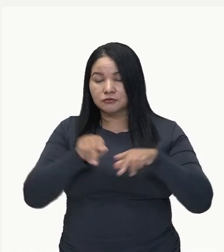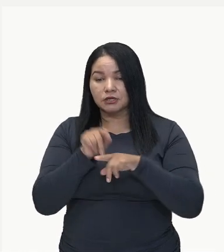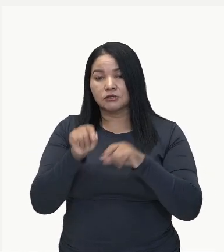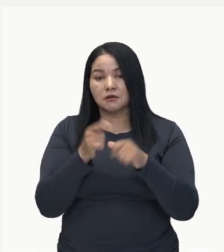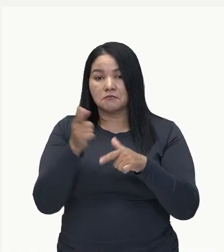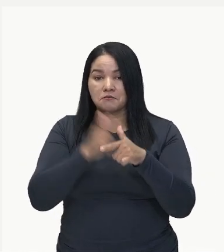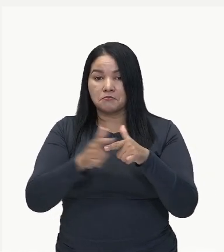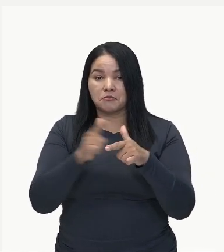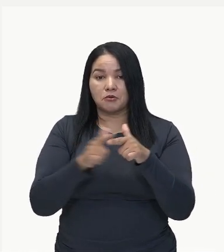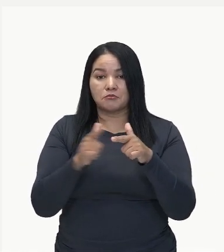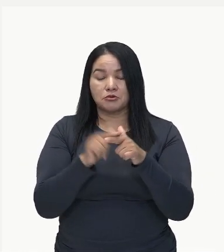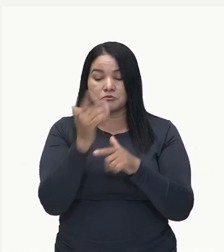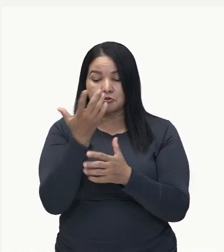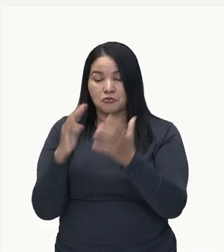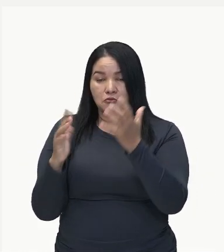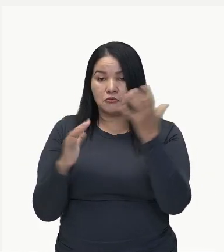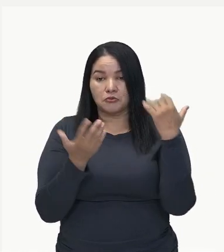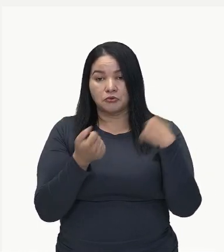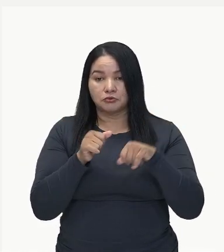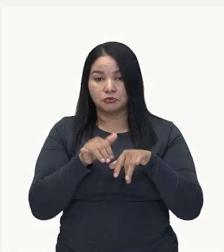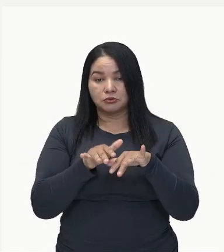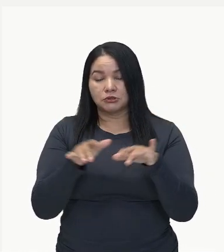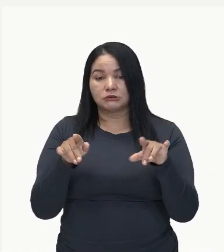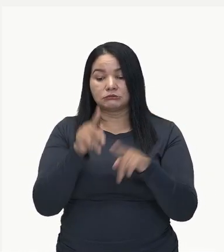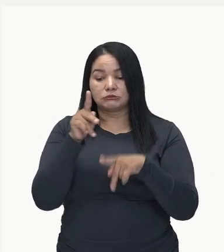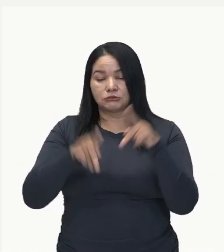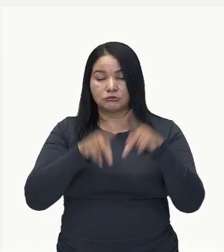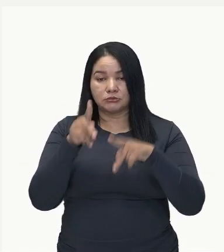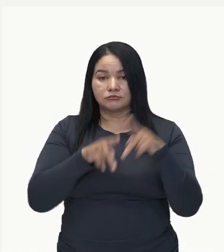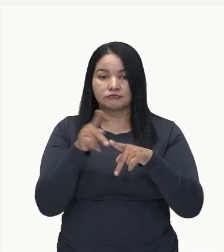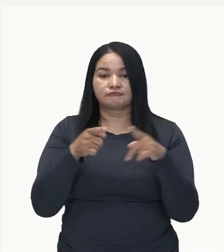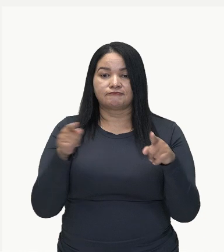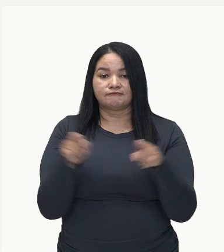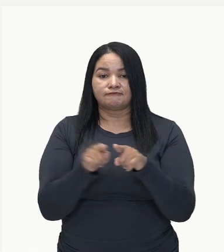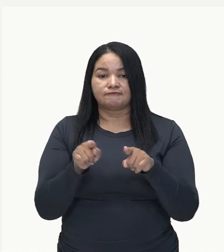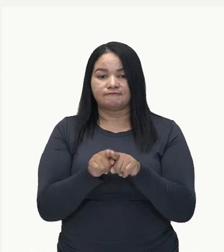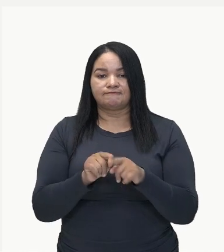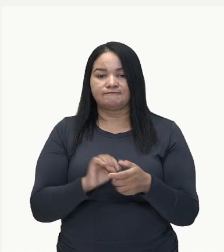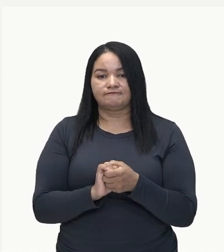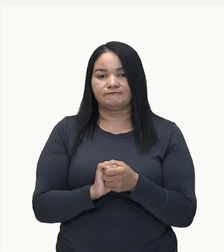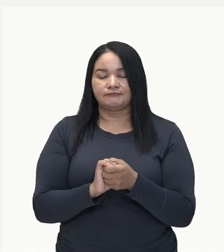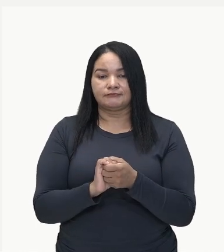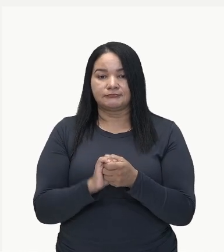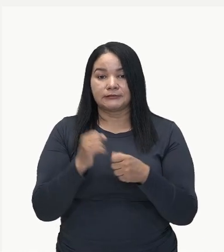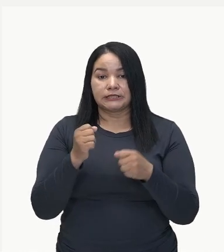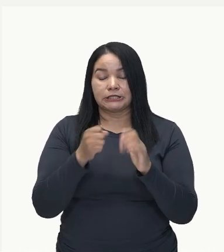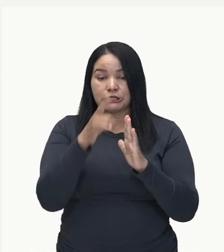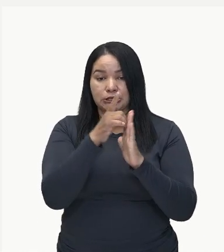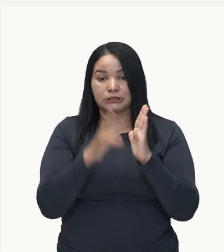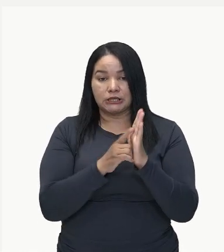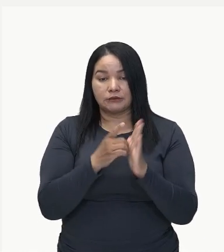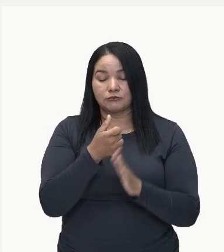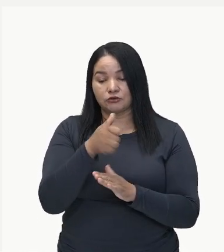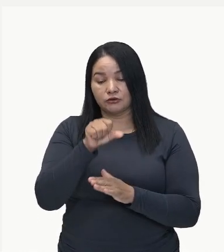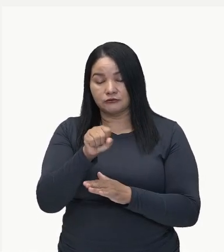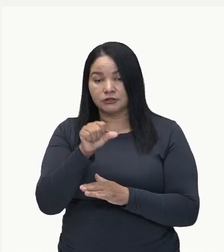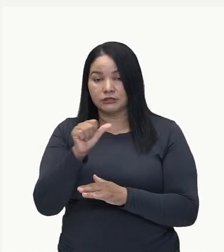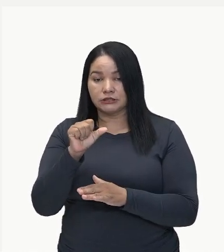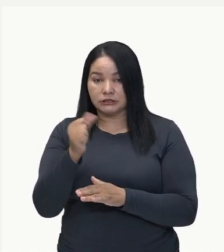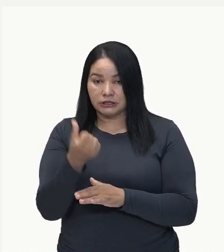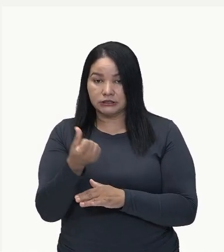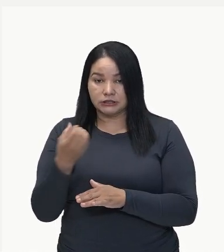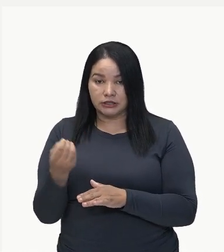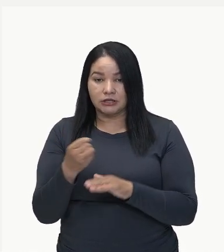ambientais à sua população. Por exemplo, na década de 1960, diversas doenças foram